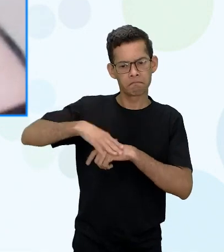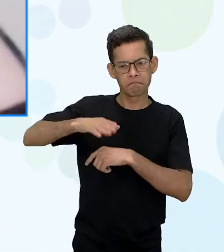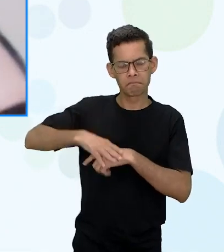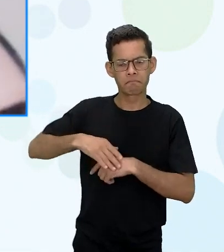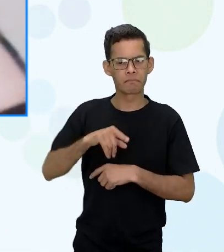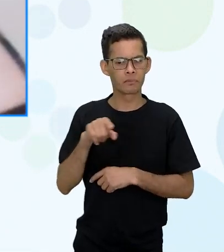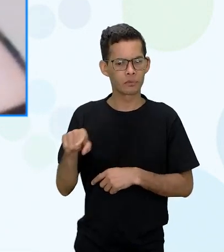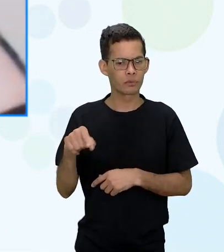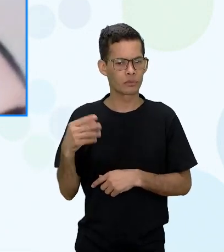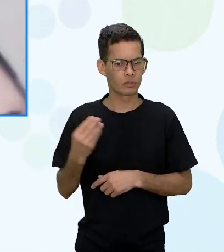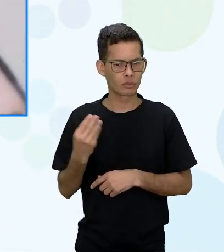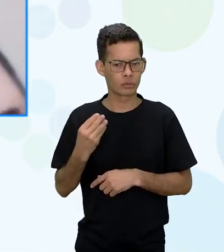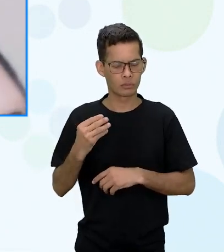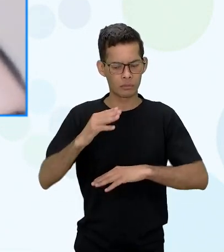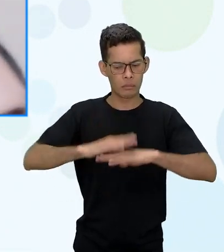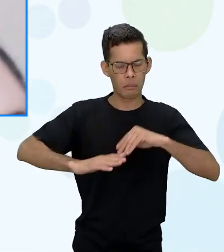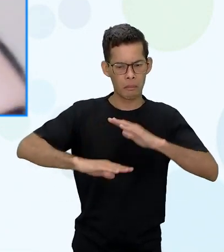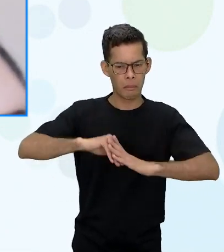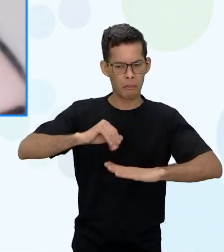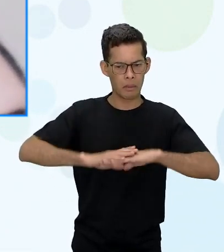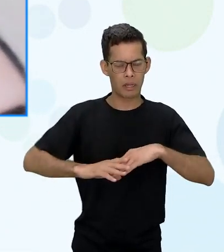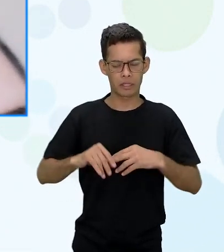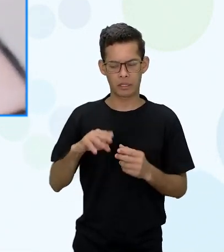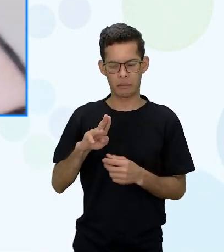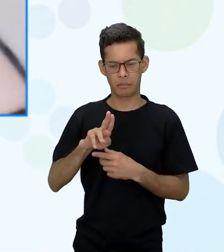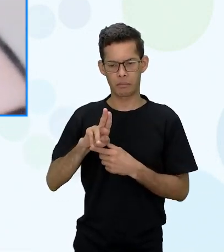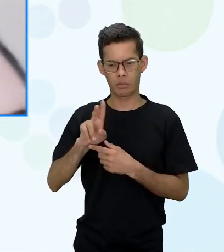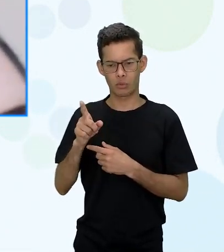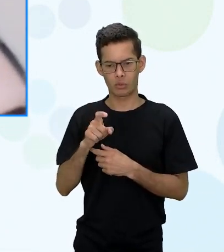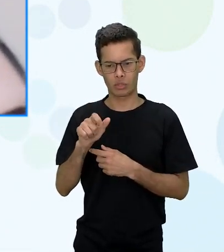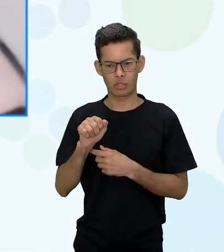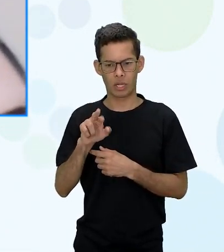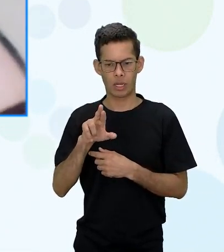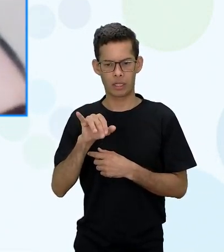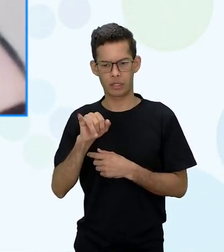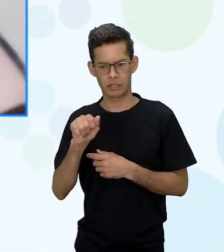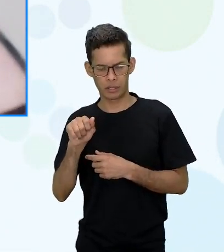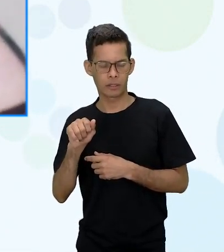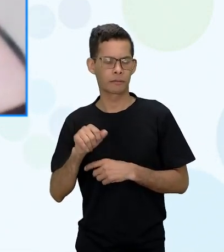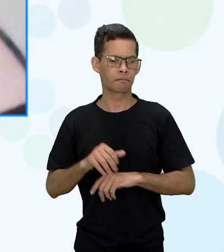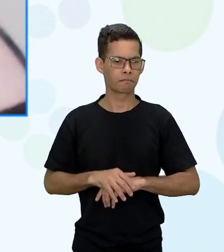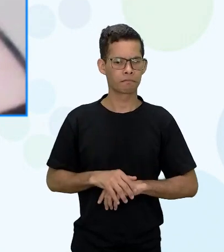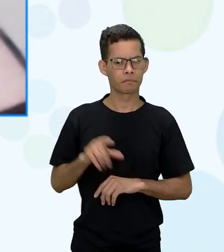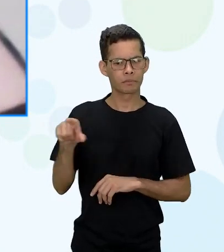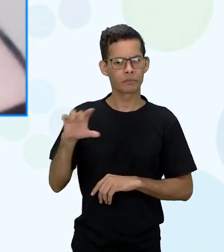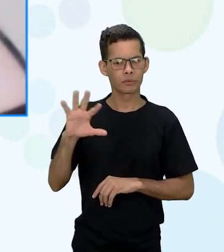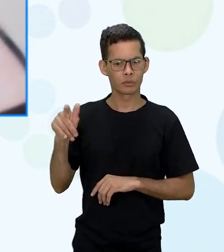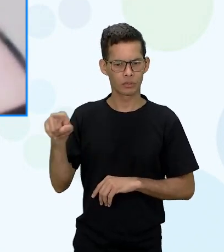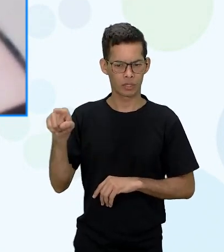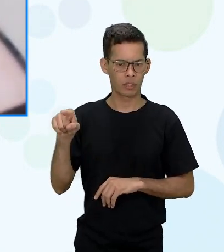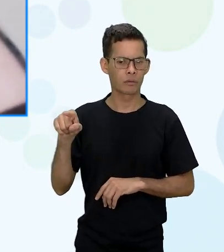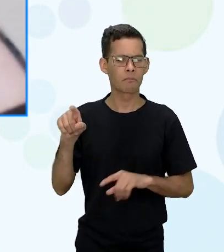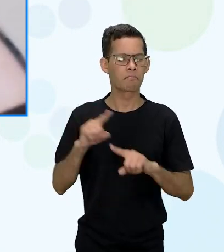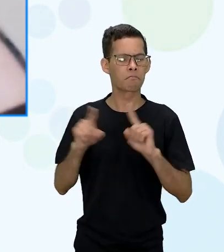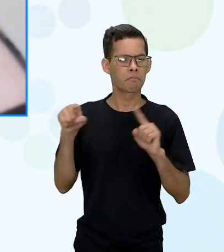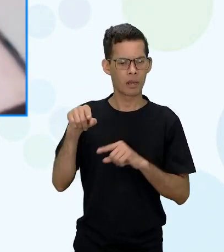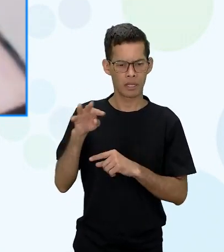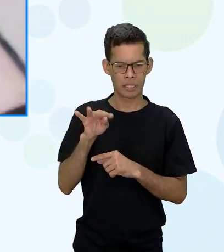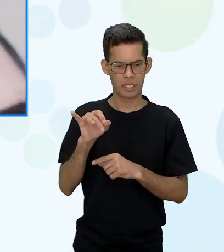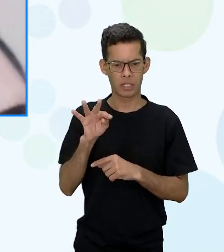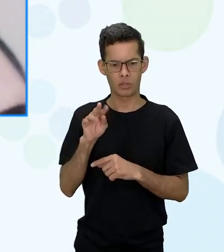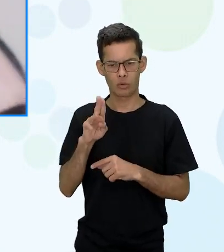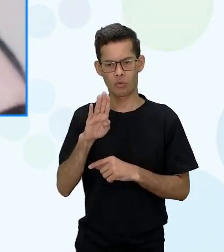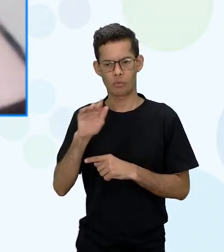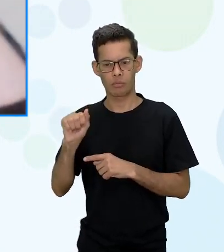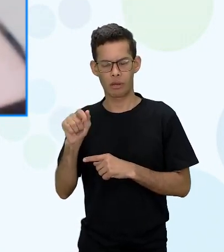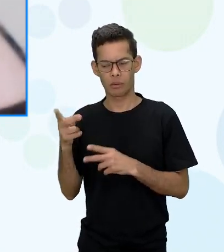dar uma solução para o caso né acaba com a mulher então dou aquela solução e no caso da Tituba quando ela foi